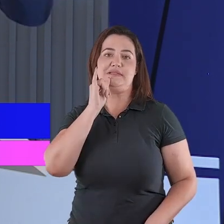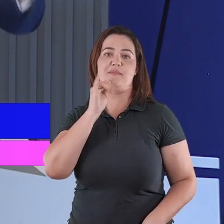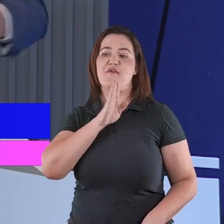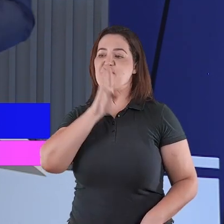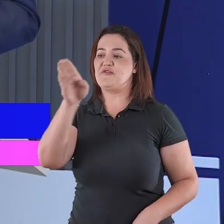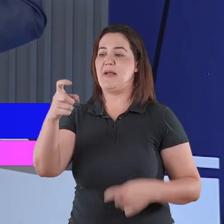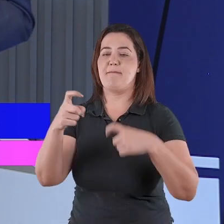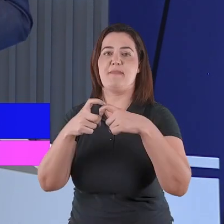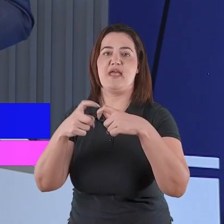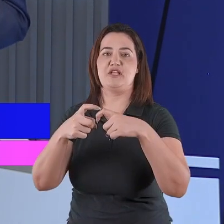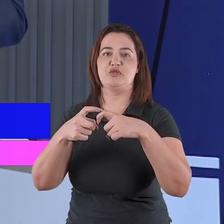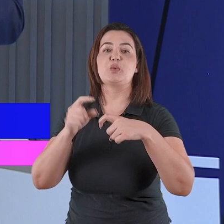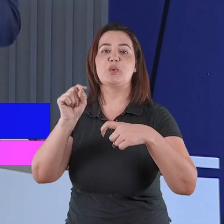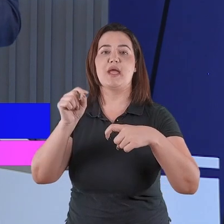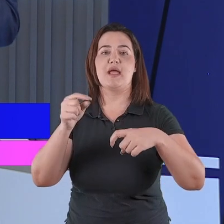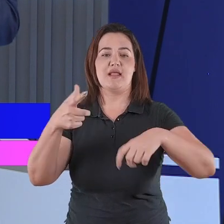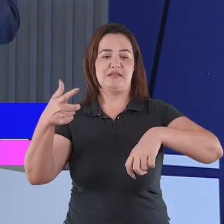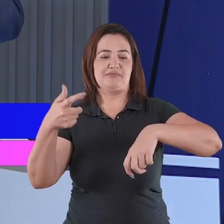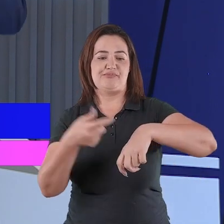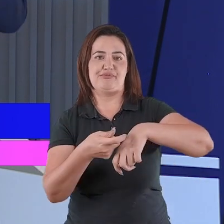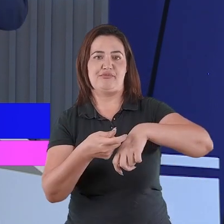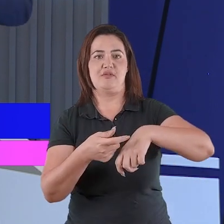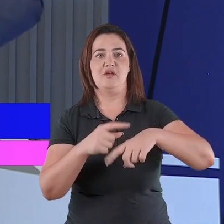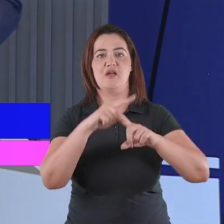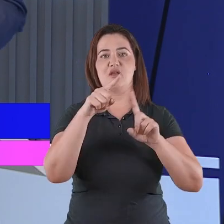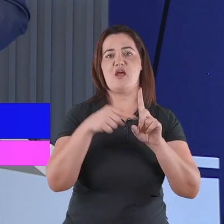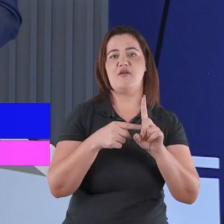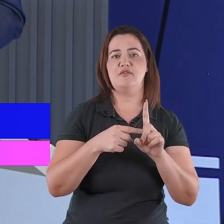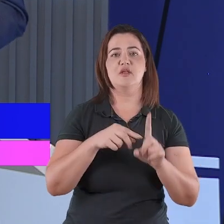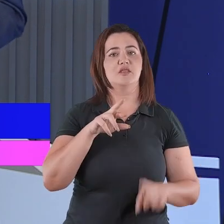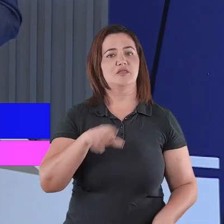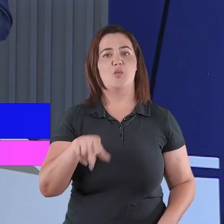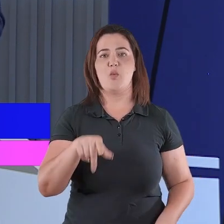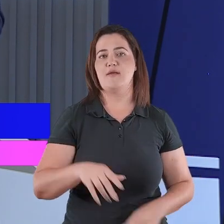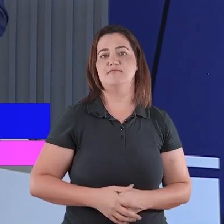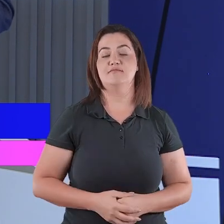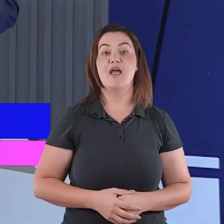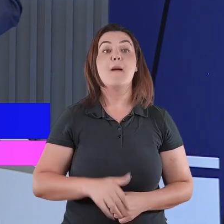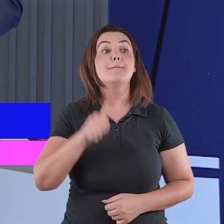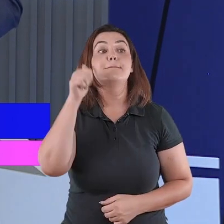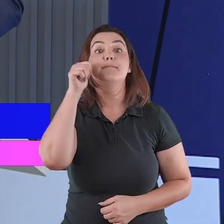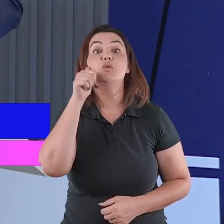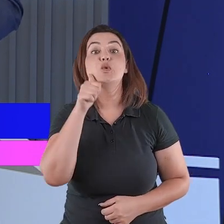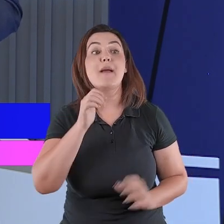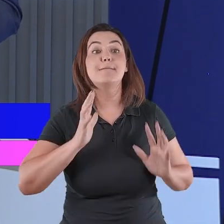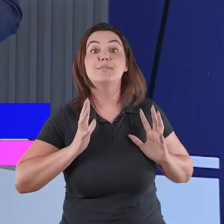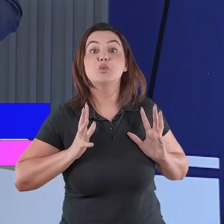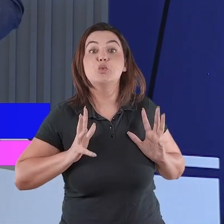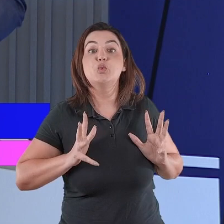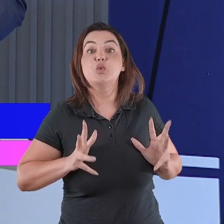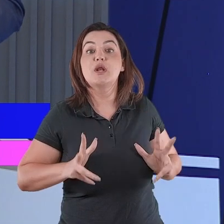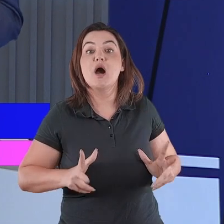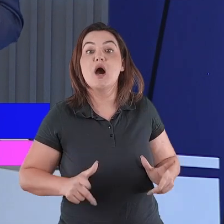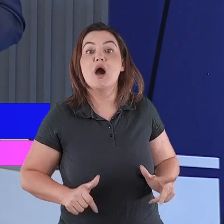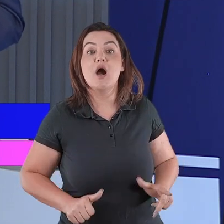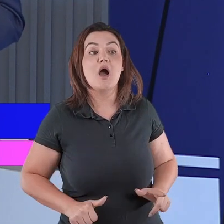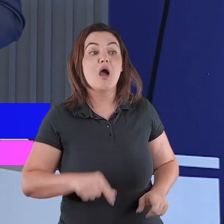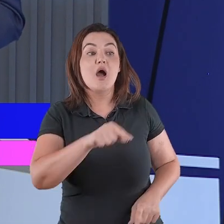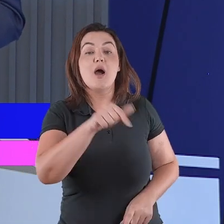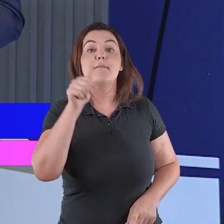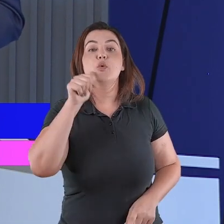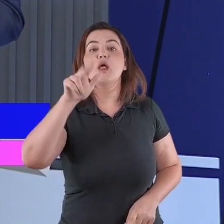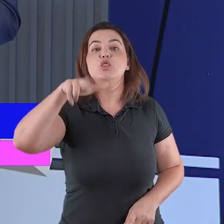tecnológicos, a Bíblia está falando de um nascimento virginal, de uma mulher virgem que ficaria grávida,